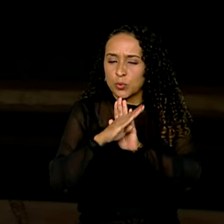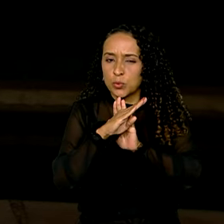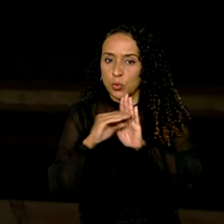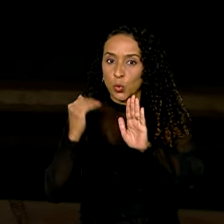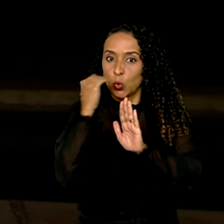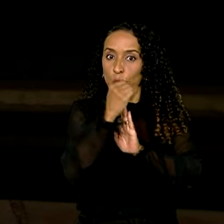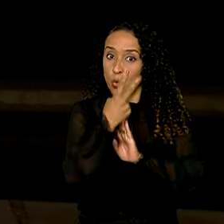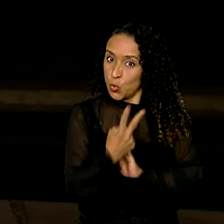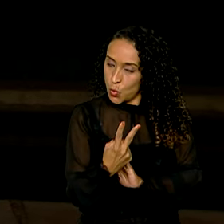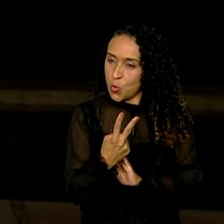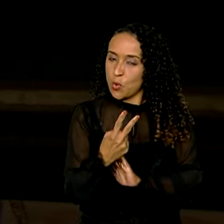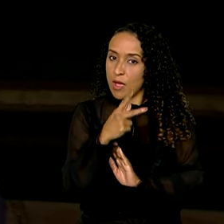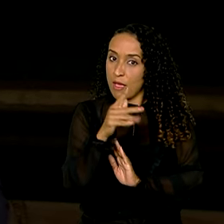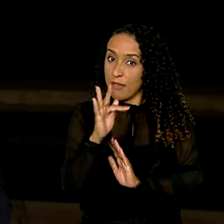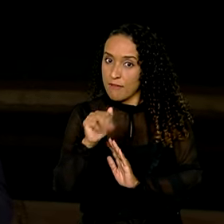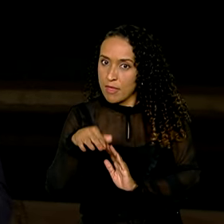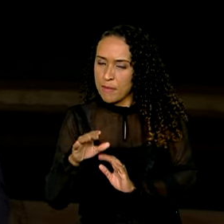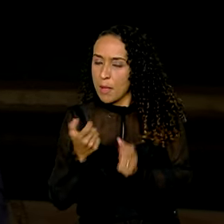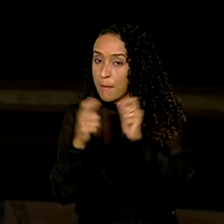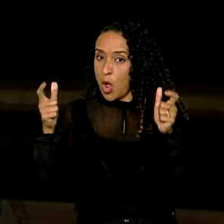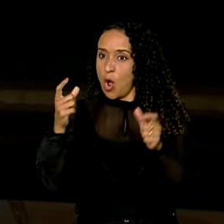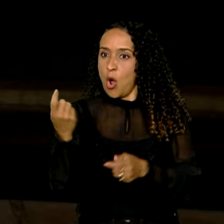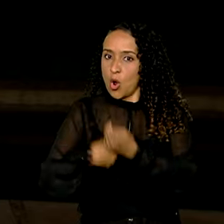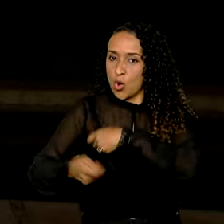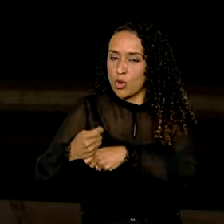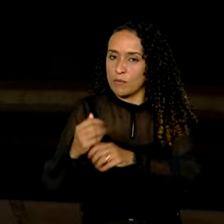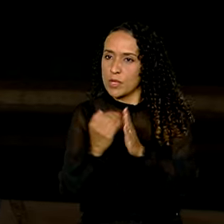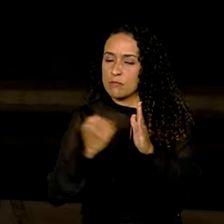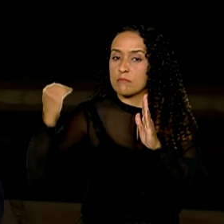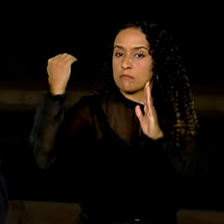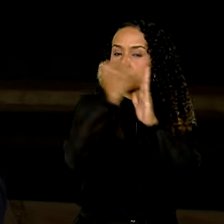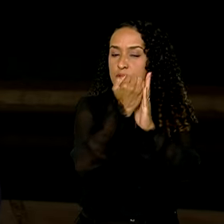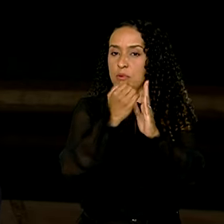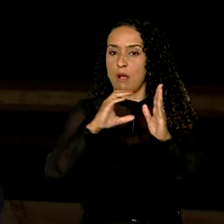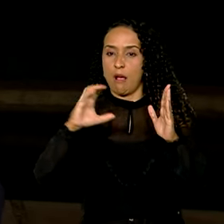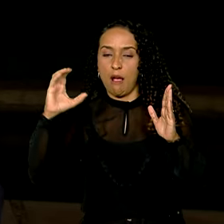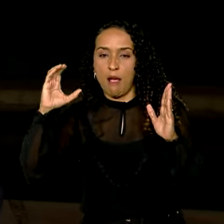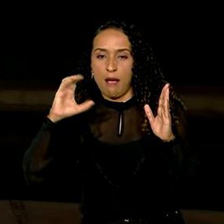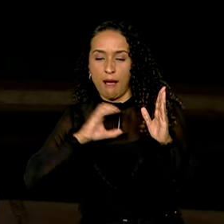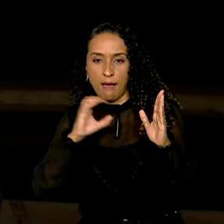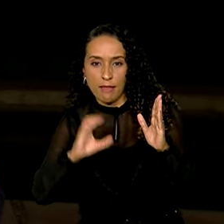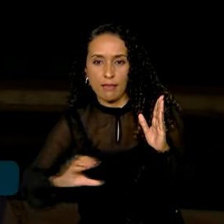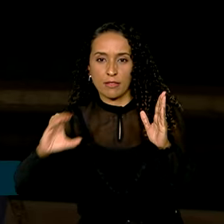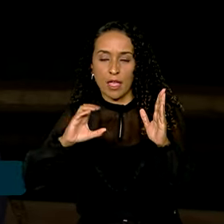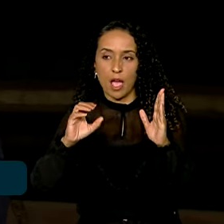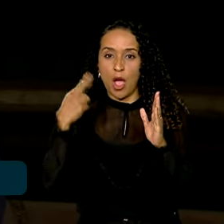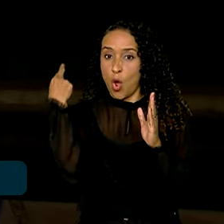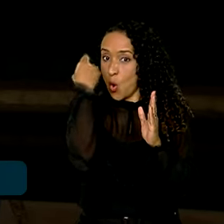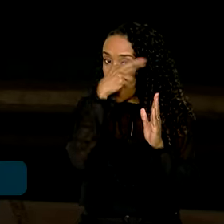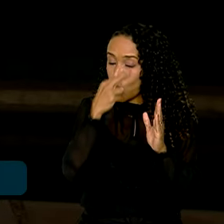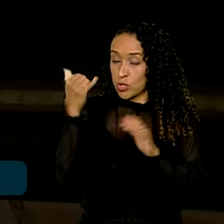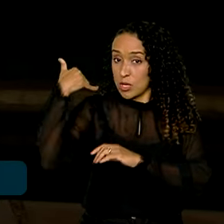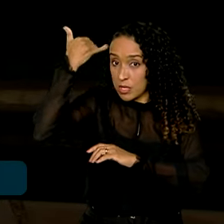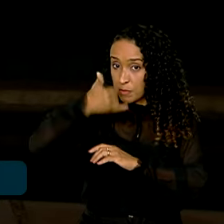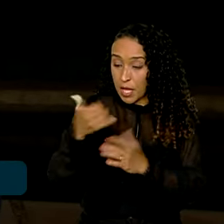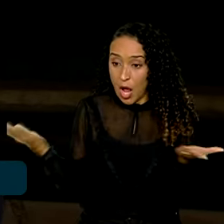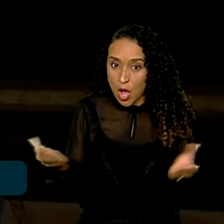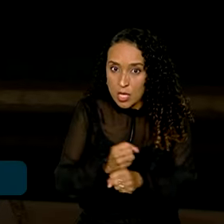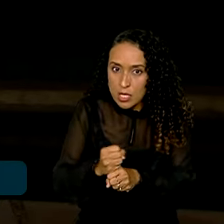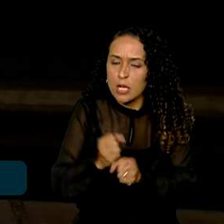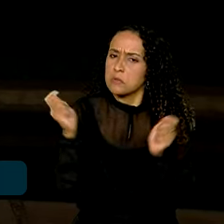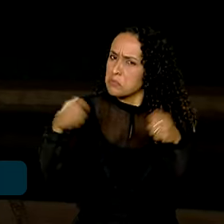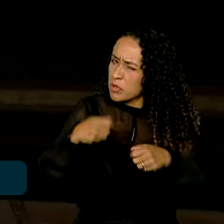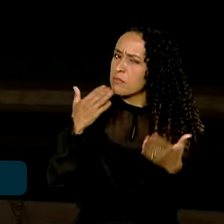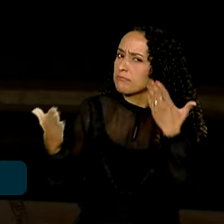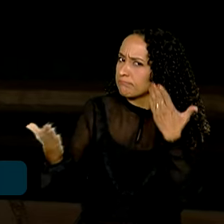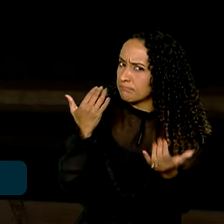ranking do FMI das maiores economias, ficando na frente de países como Canadá, Rússia e Espanha. Este ano, o resultado pode ser